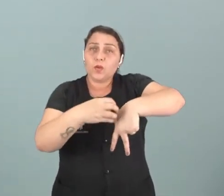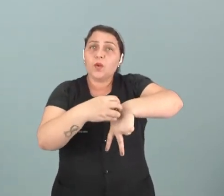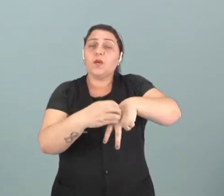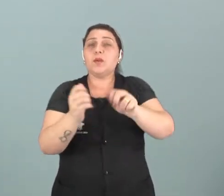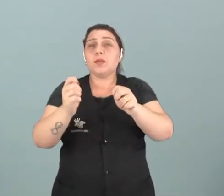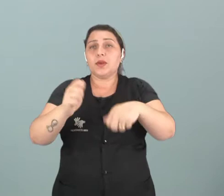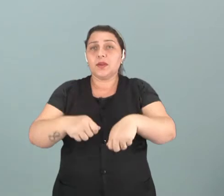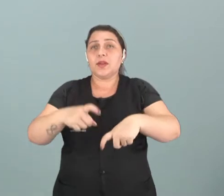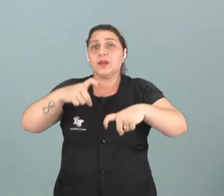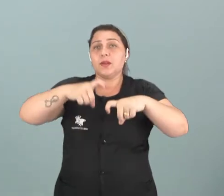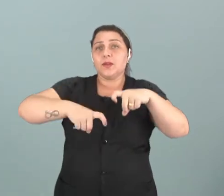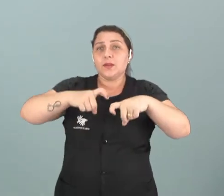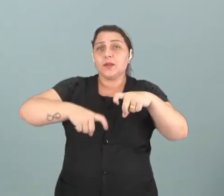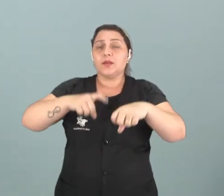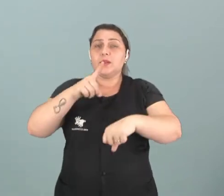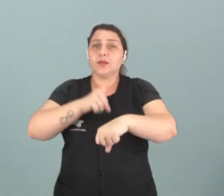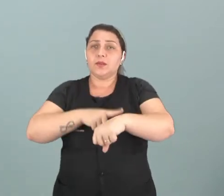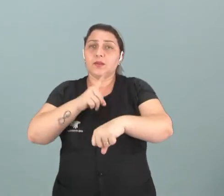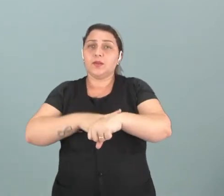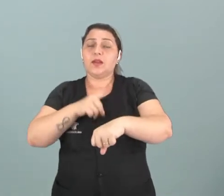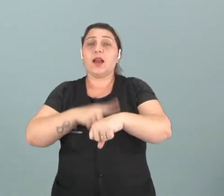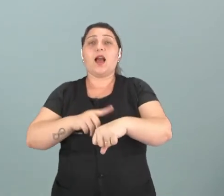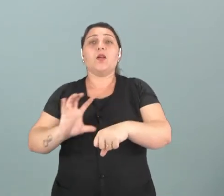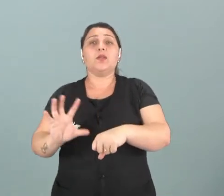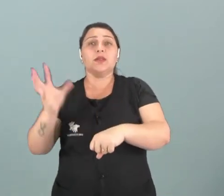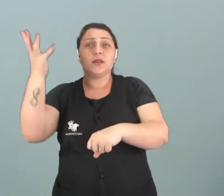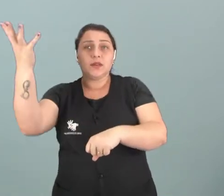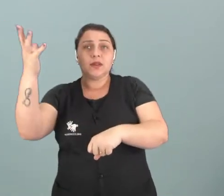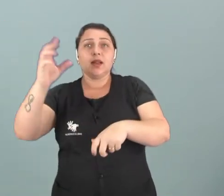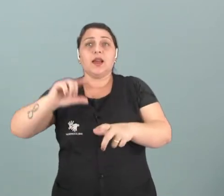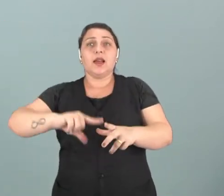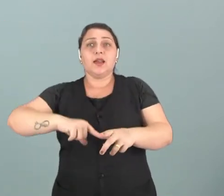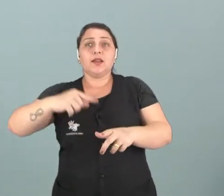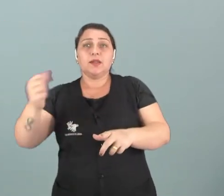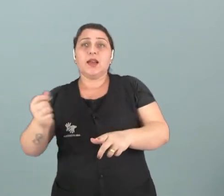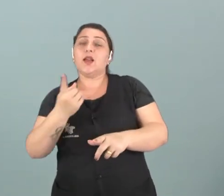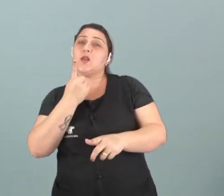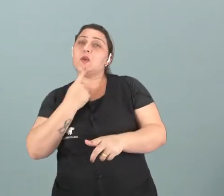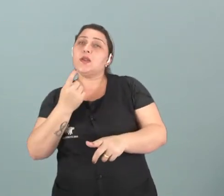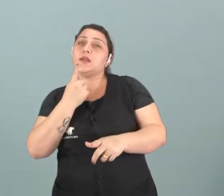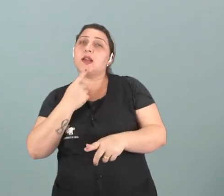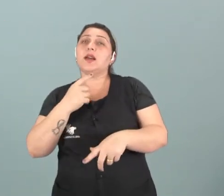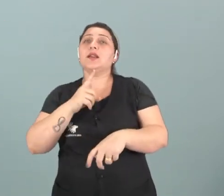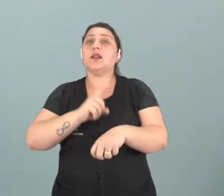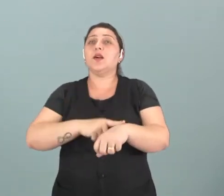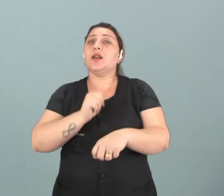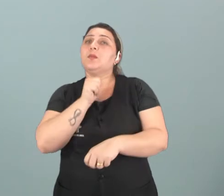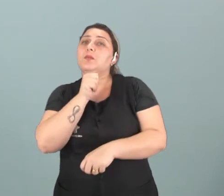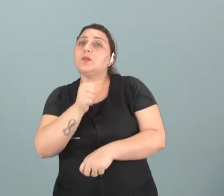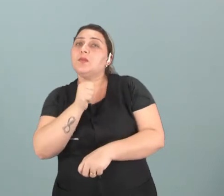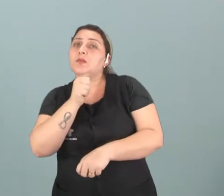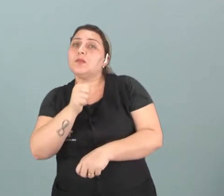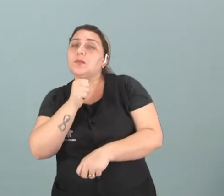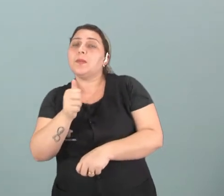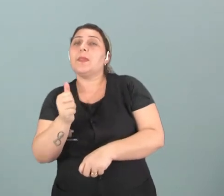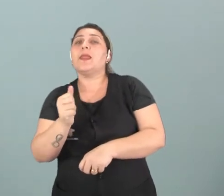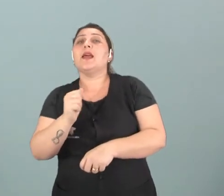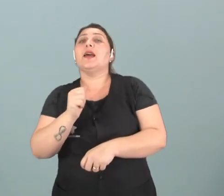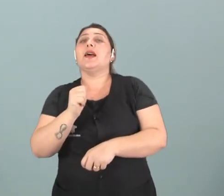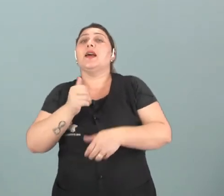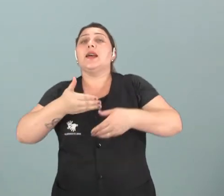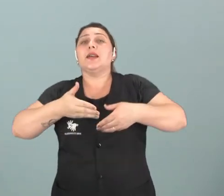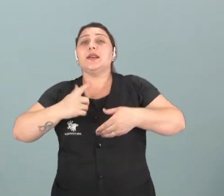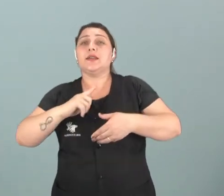o ato sexual, por onde vai ocorrer a saída do sangue durante a menstruação, tá? Ou a saída do